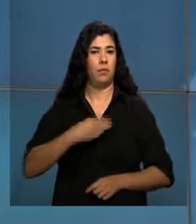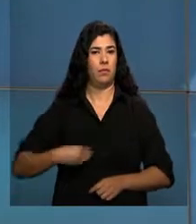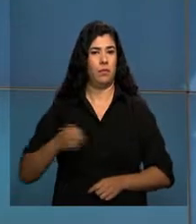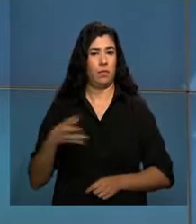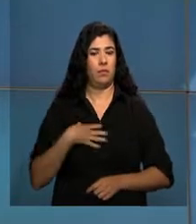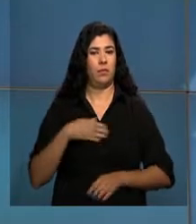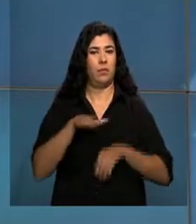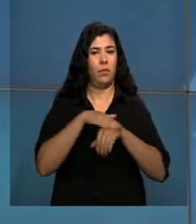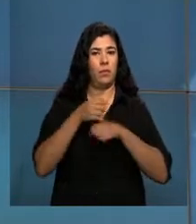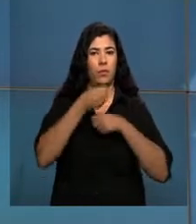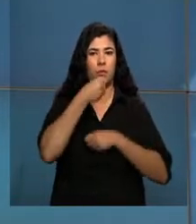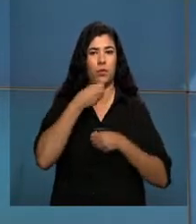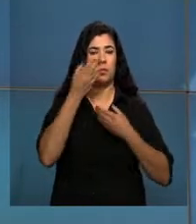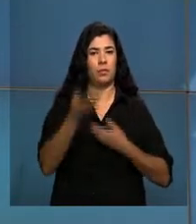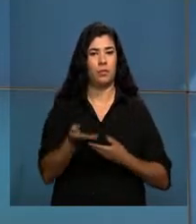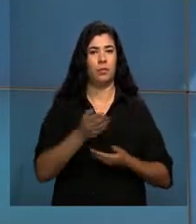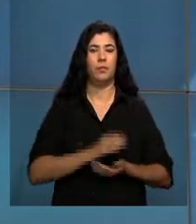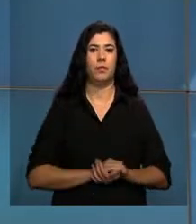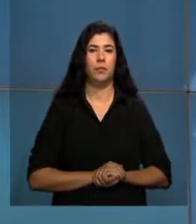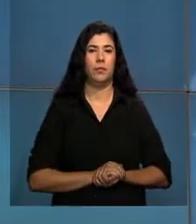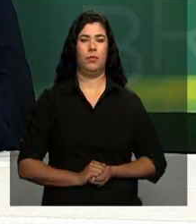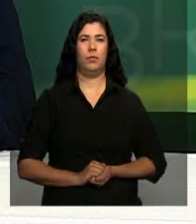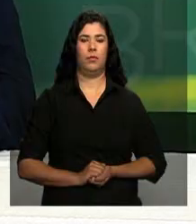conversou com a imprensa. Veja como foi.